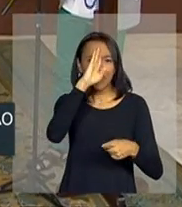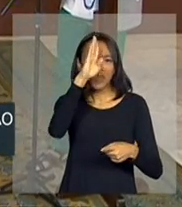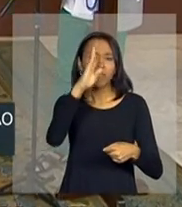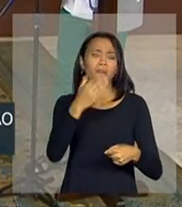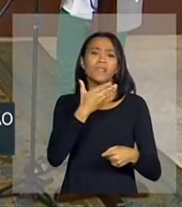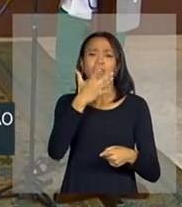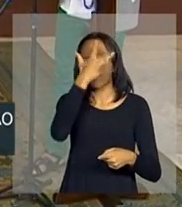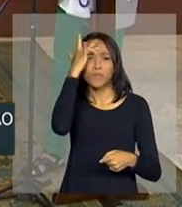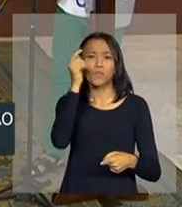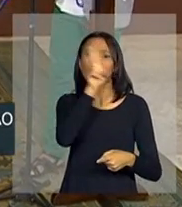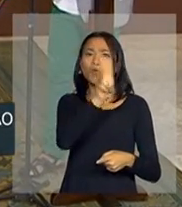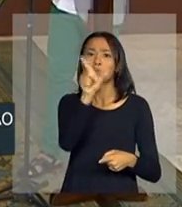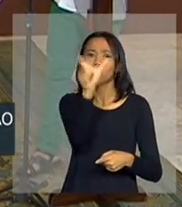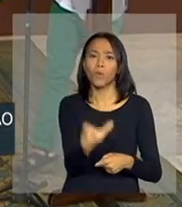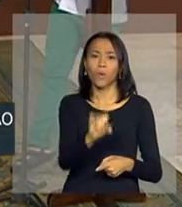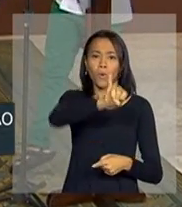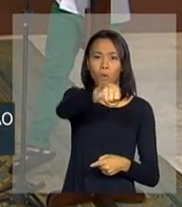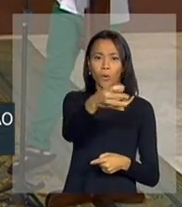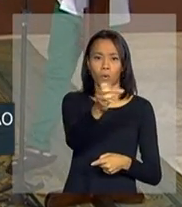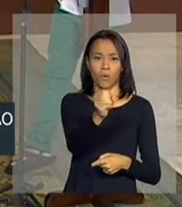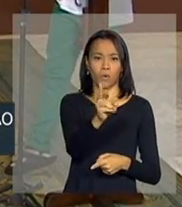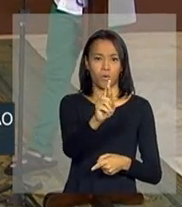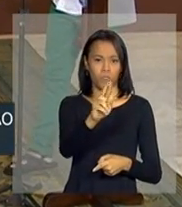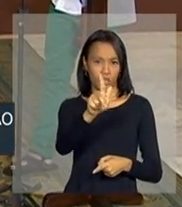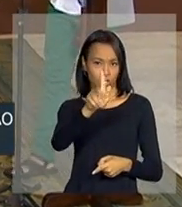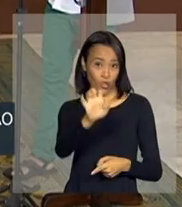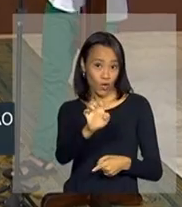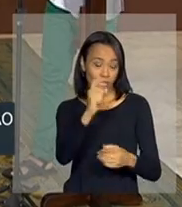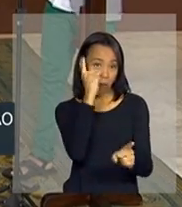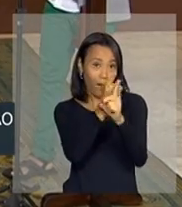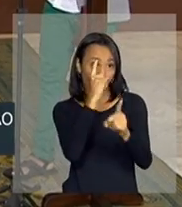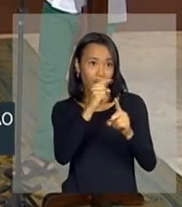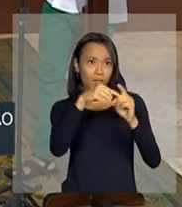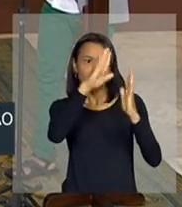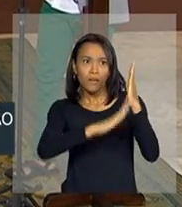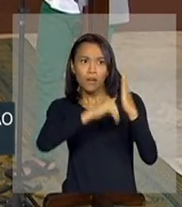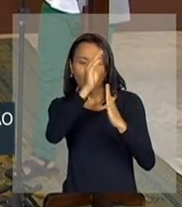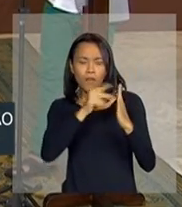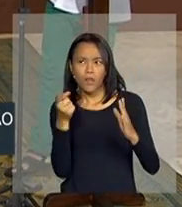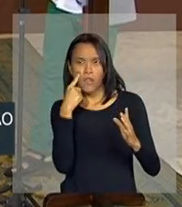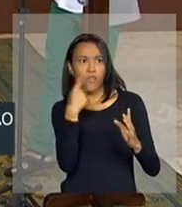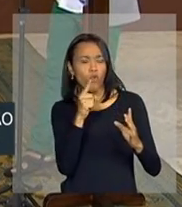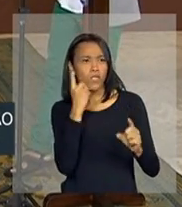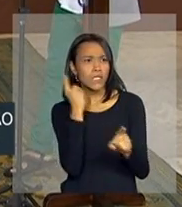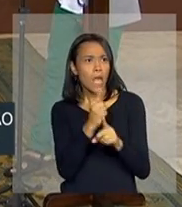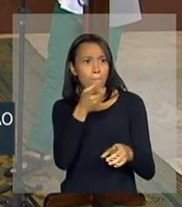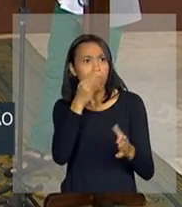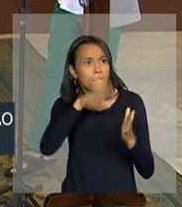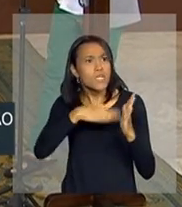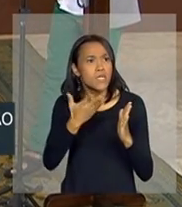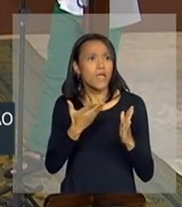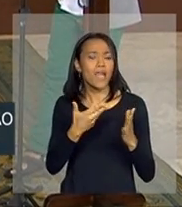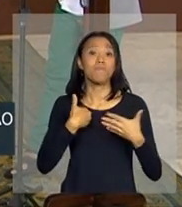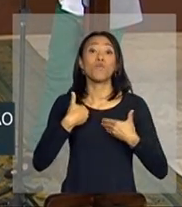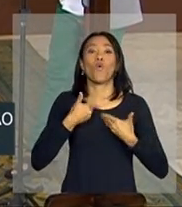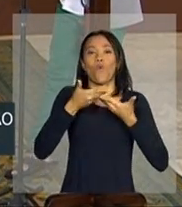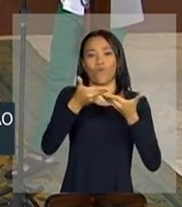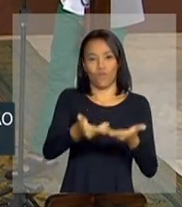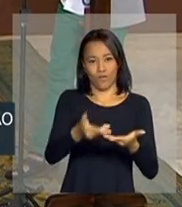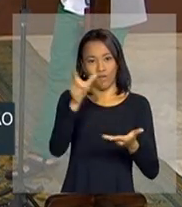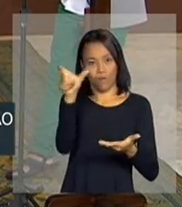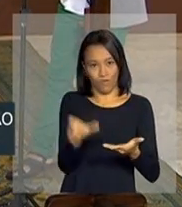Jorge, que é que descobriu uma das telas assim, disse, você pinta, e ele havia me convidado para